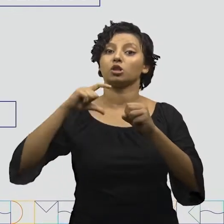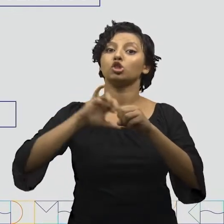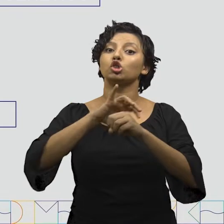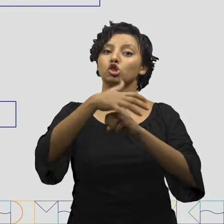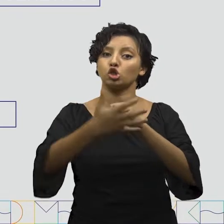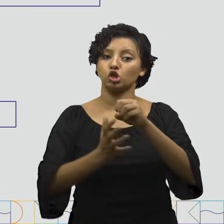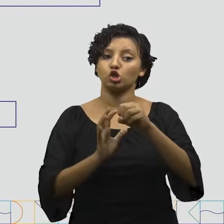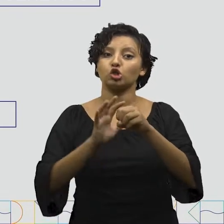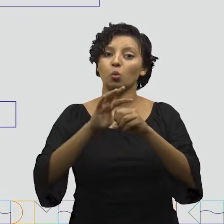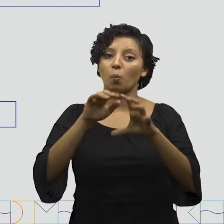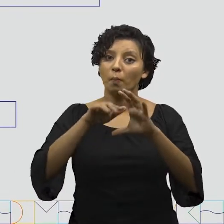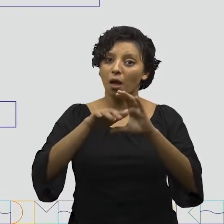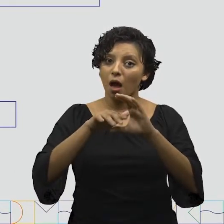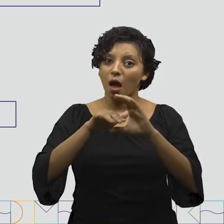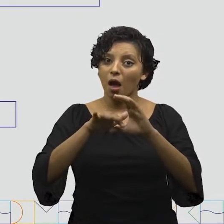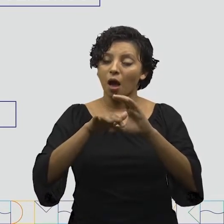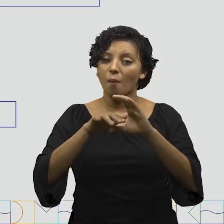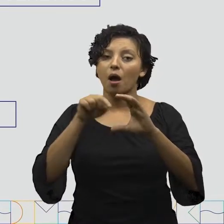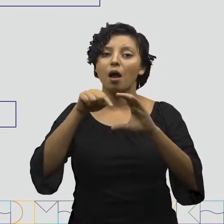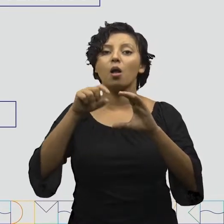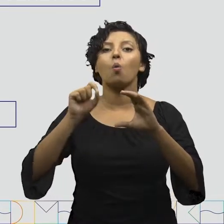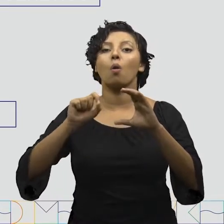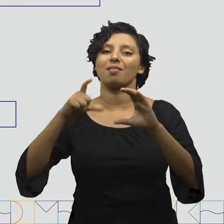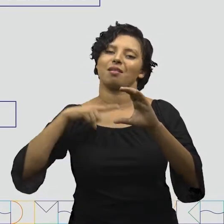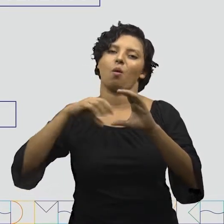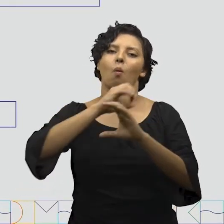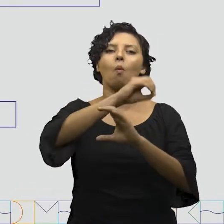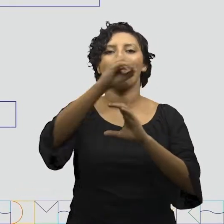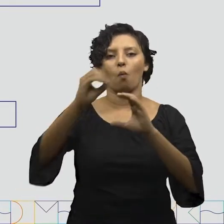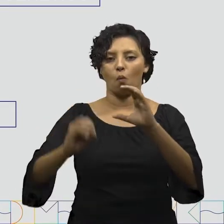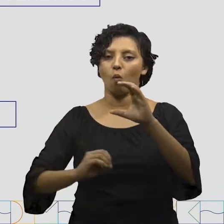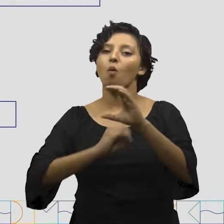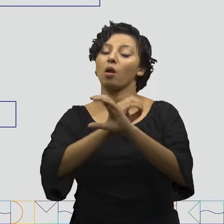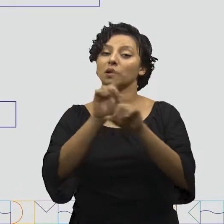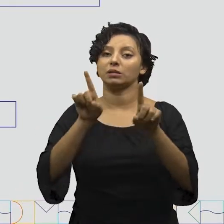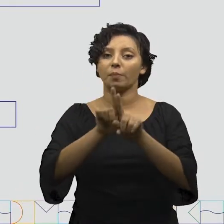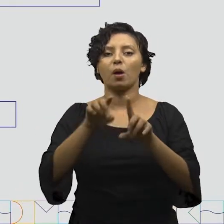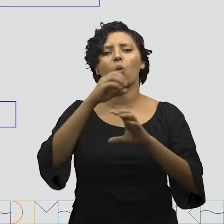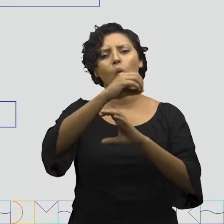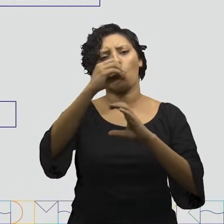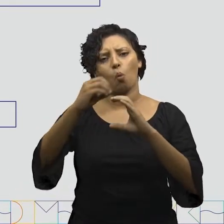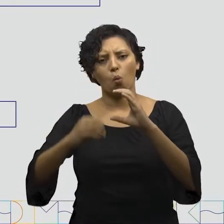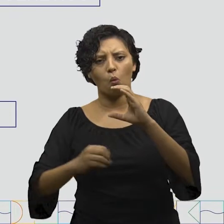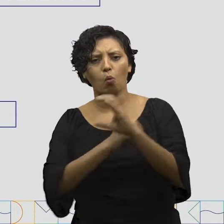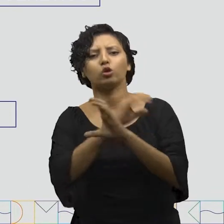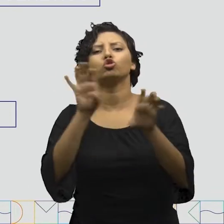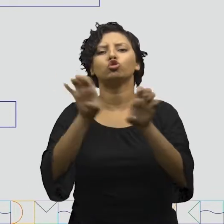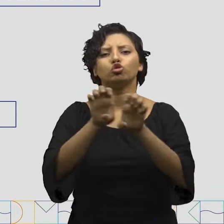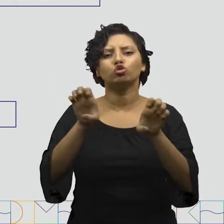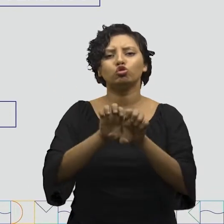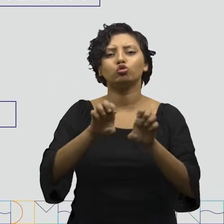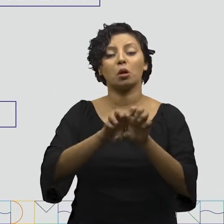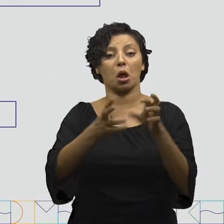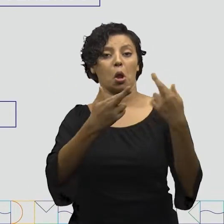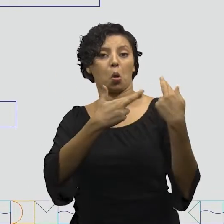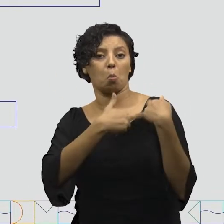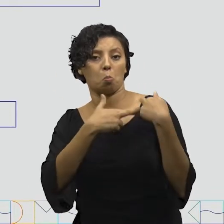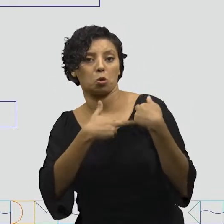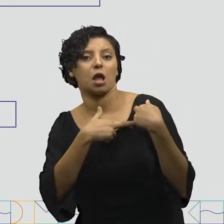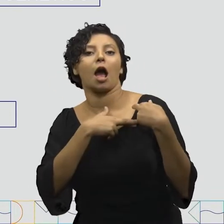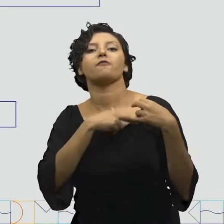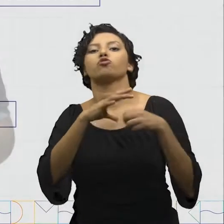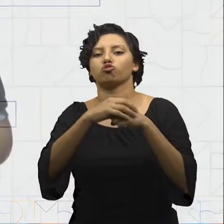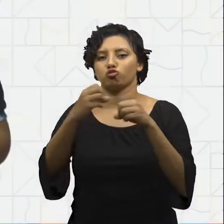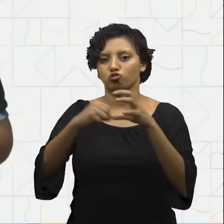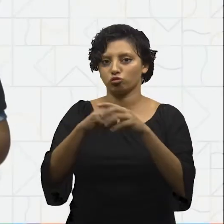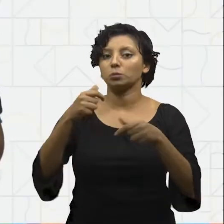que, por sua vez, possui organelas. As organelas são estruturas responsáveis por fazer as células